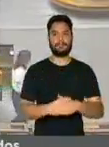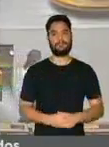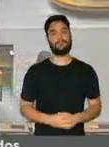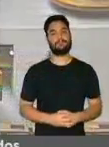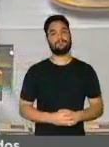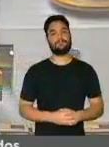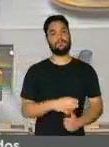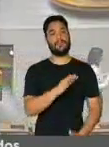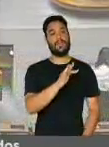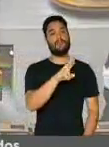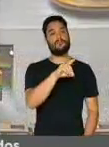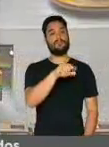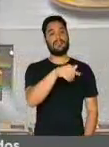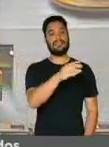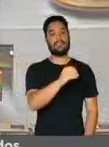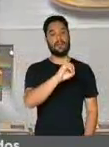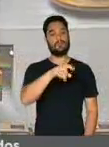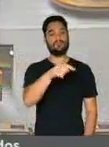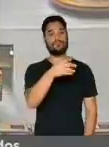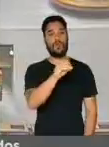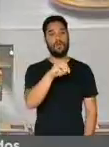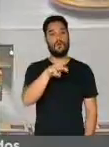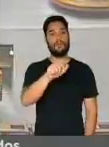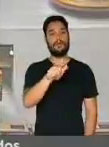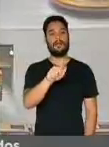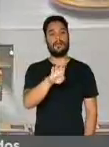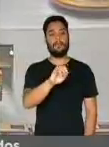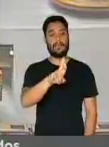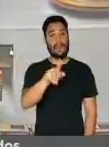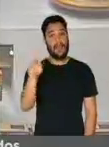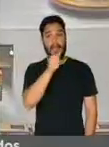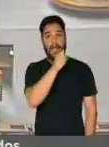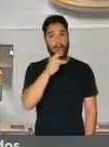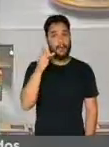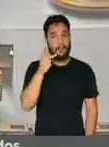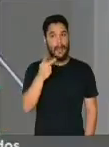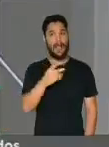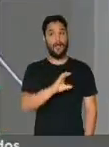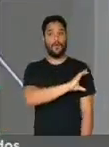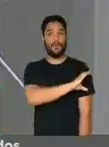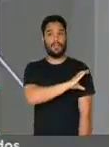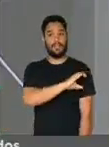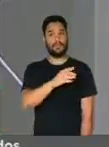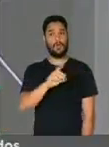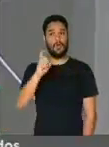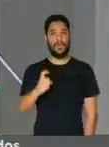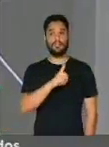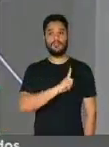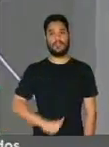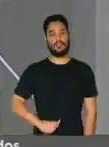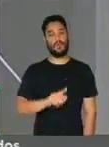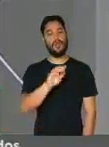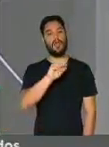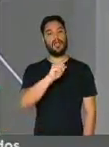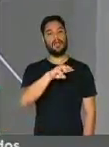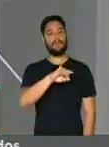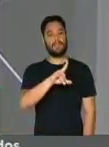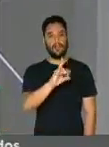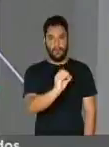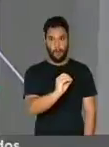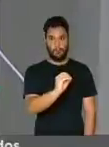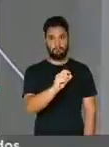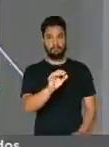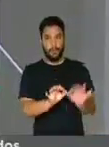Fundação João Mangabeira, coordenada no Amapá pelo ex-governador Camilo, realizou nessa segunda